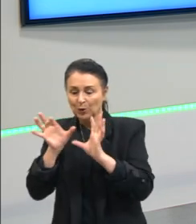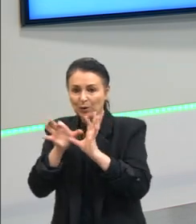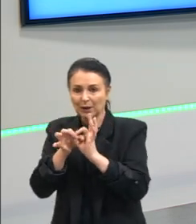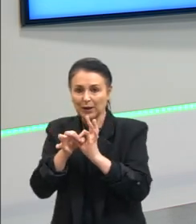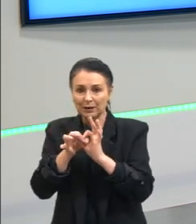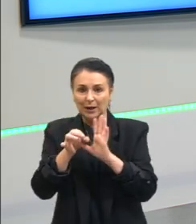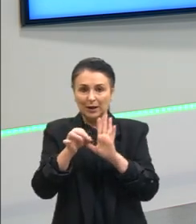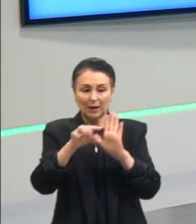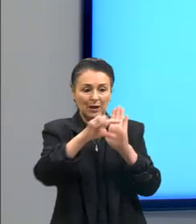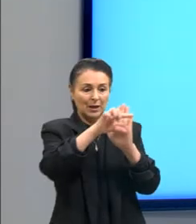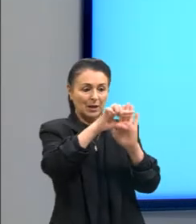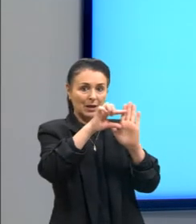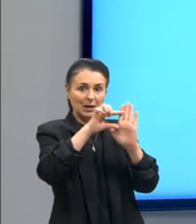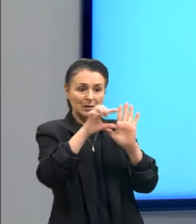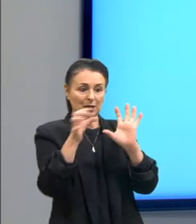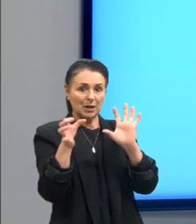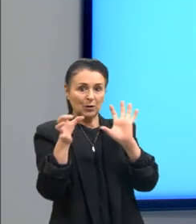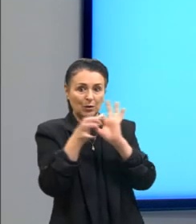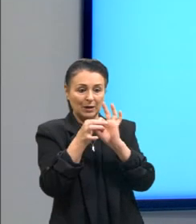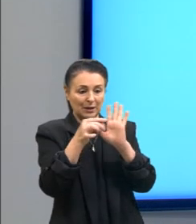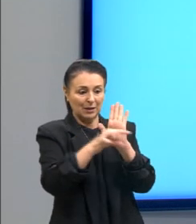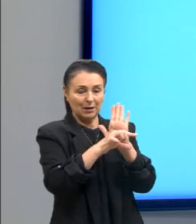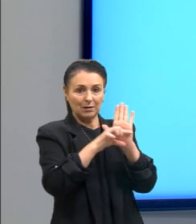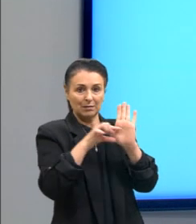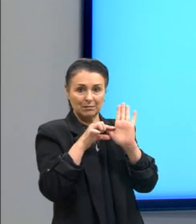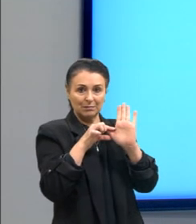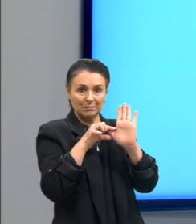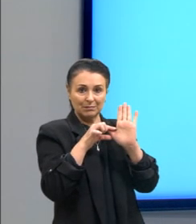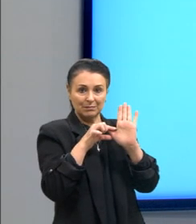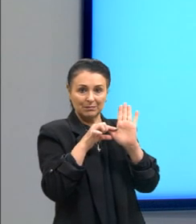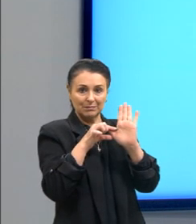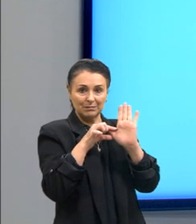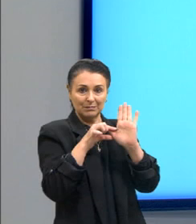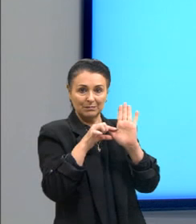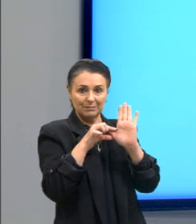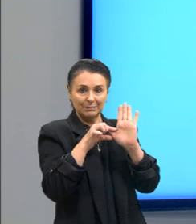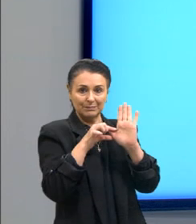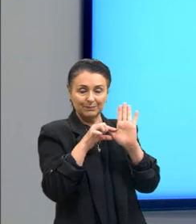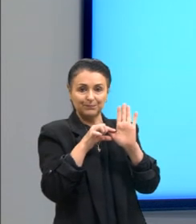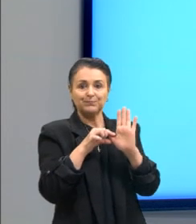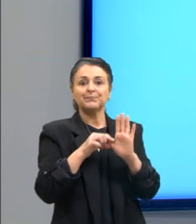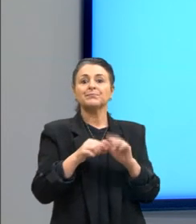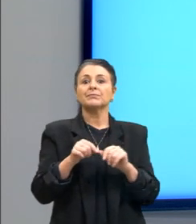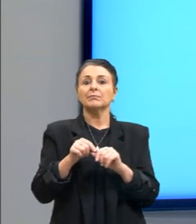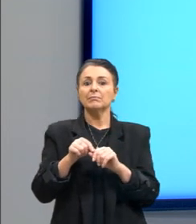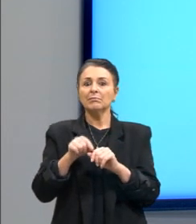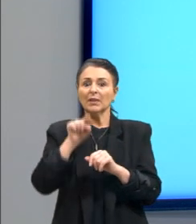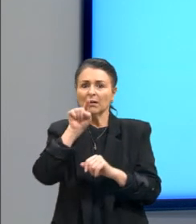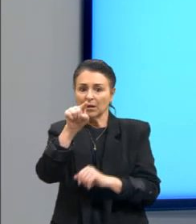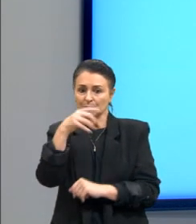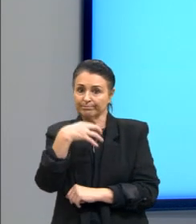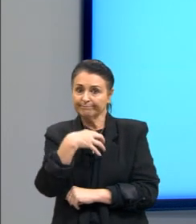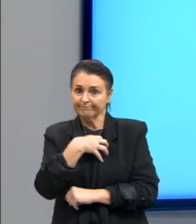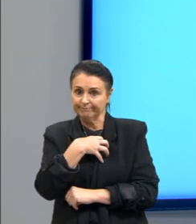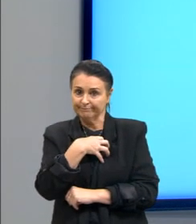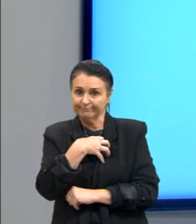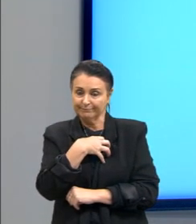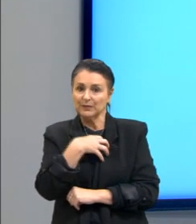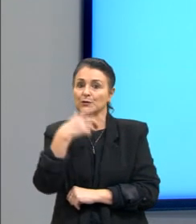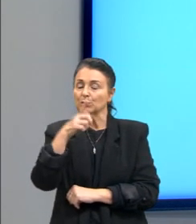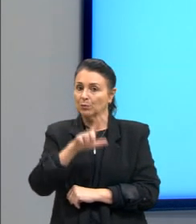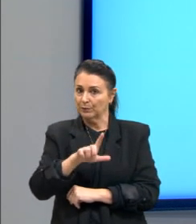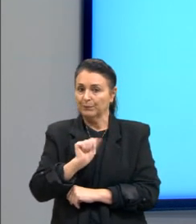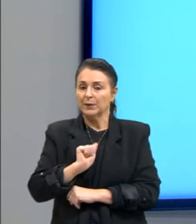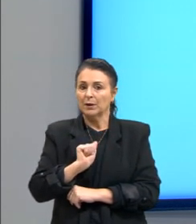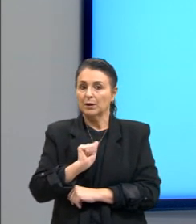anterior o no entanto é um exemplo fundamental disso desse modo de novo